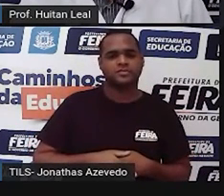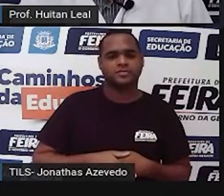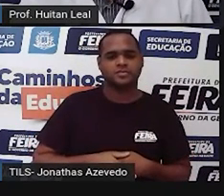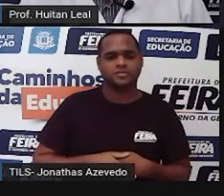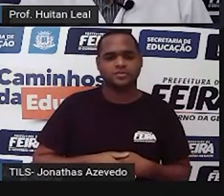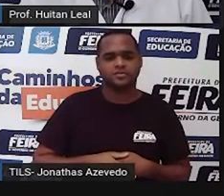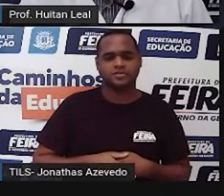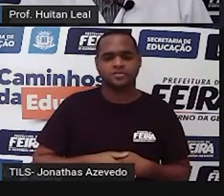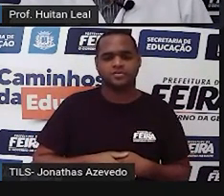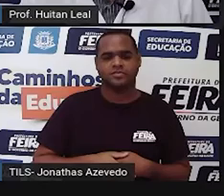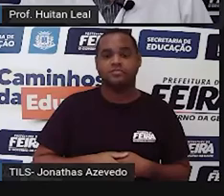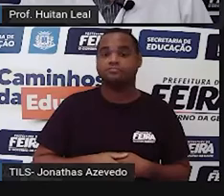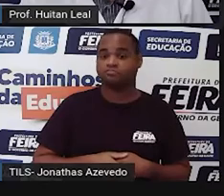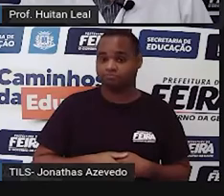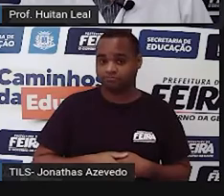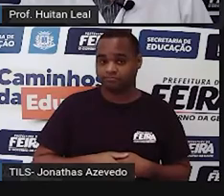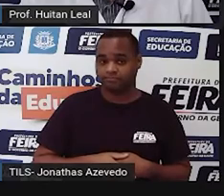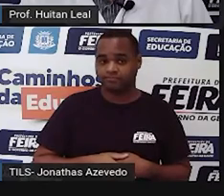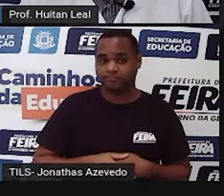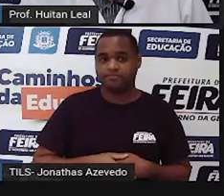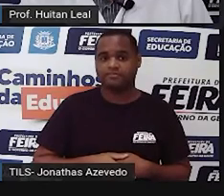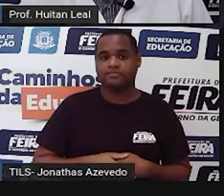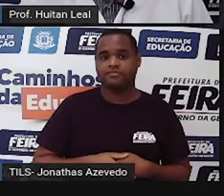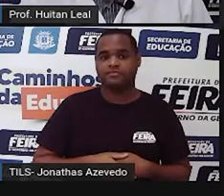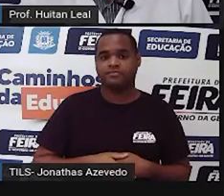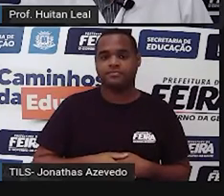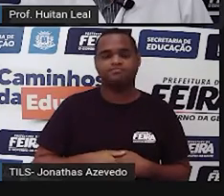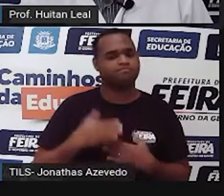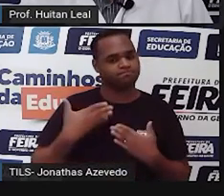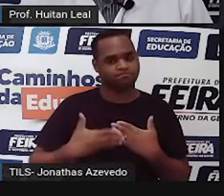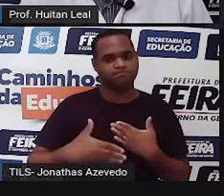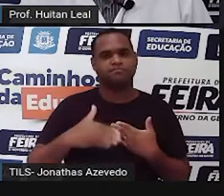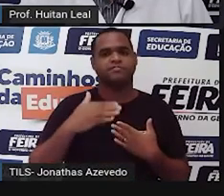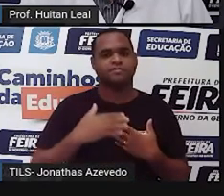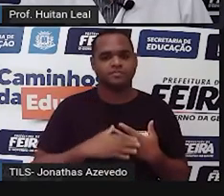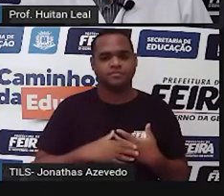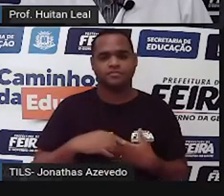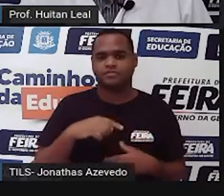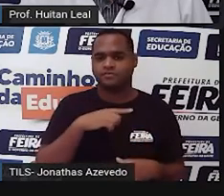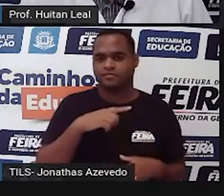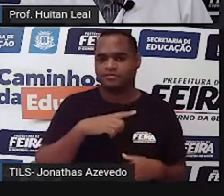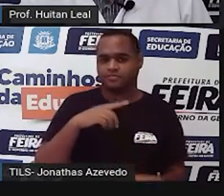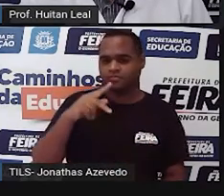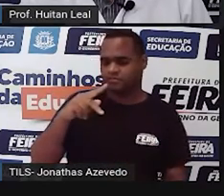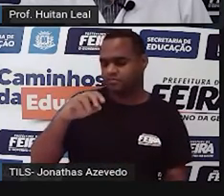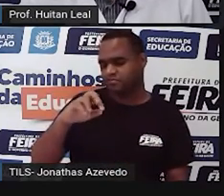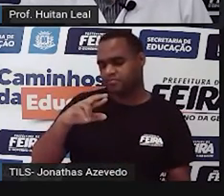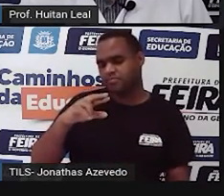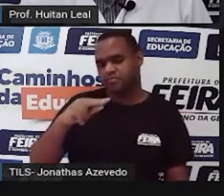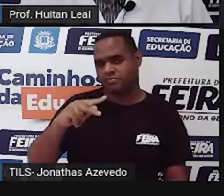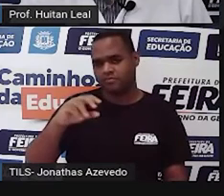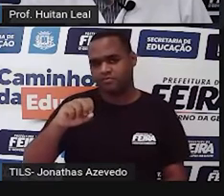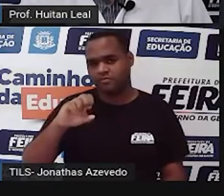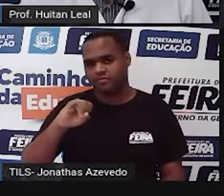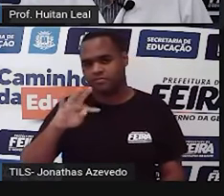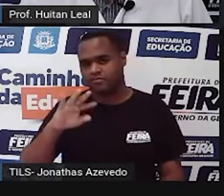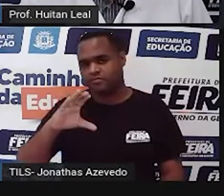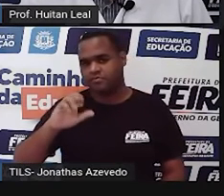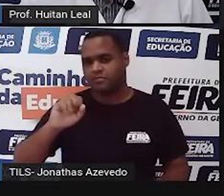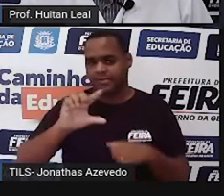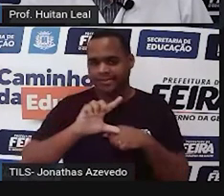E assim, seguindo. E temos também as locuções prepositivas. Vocês já sabem,